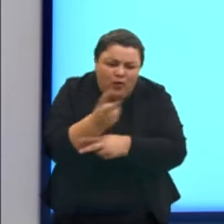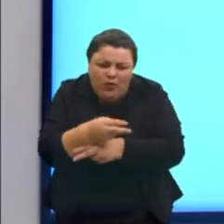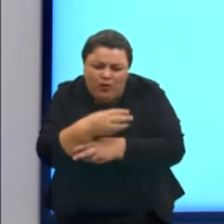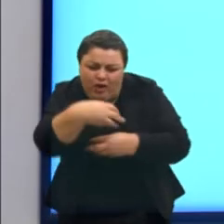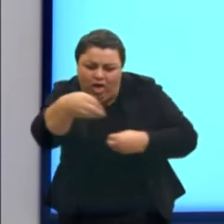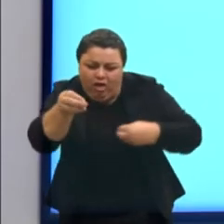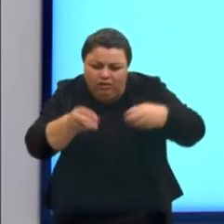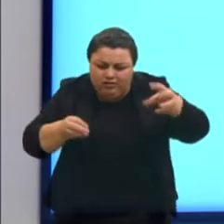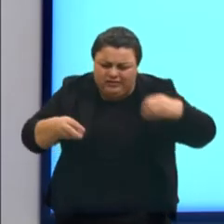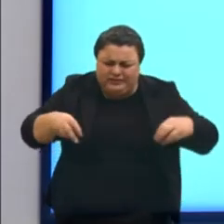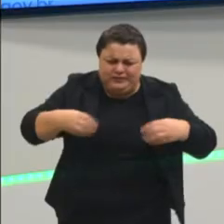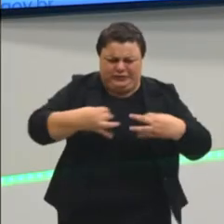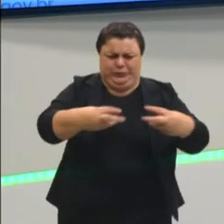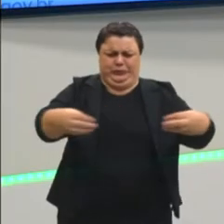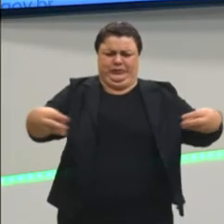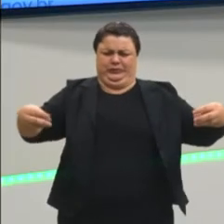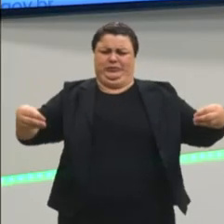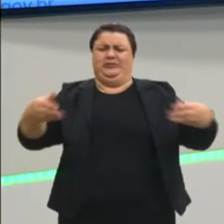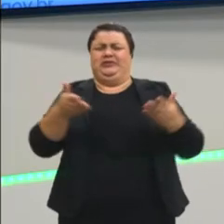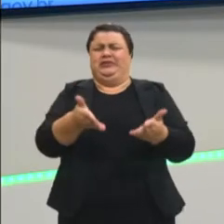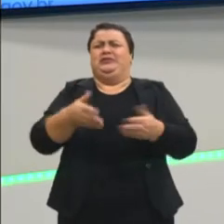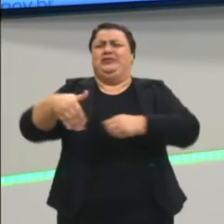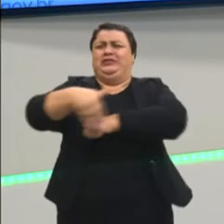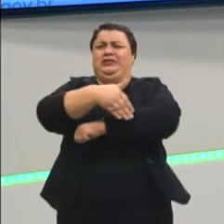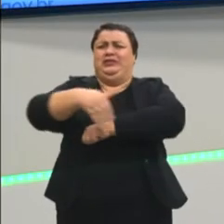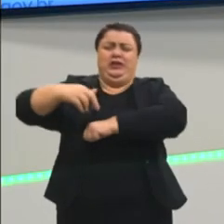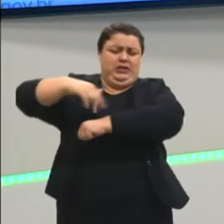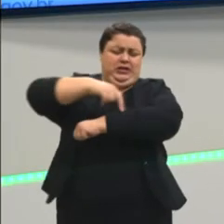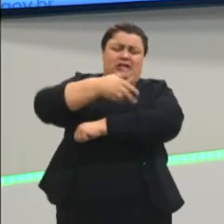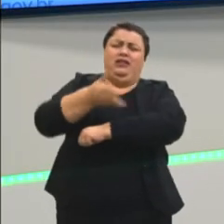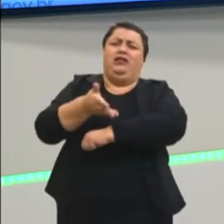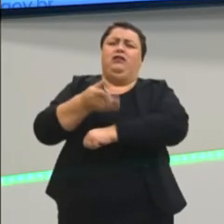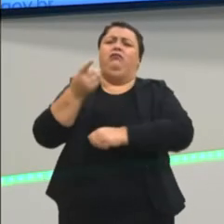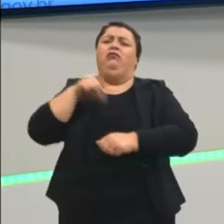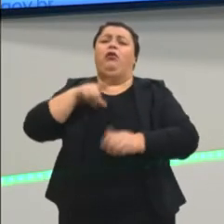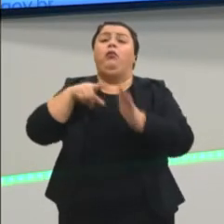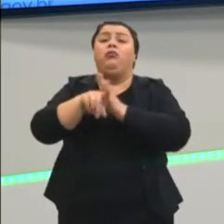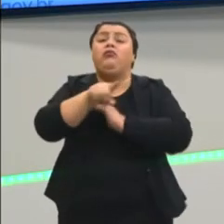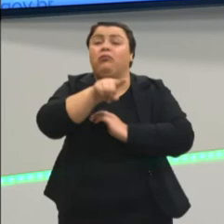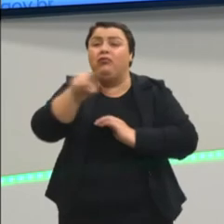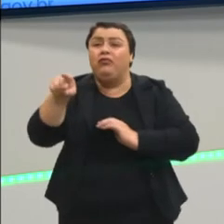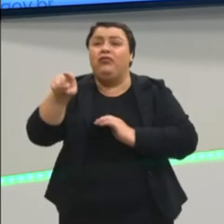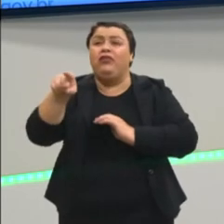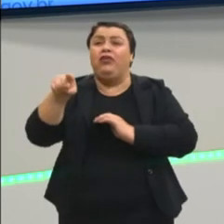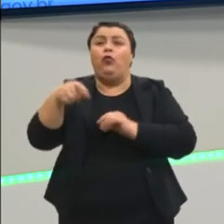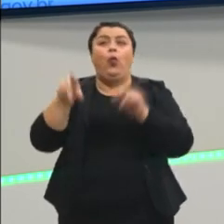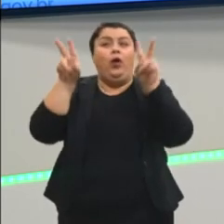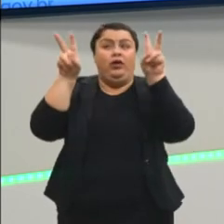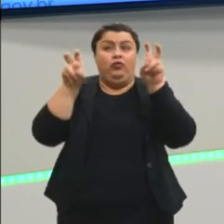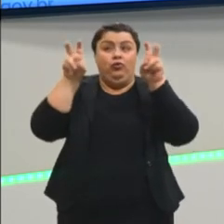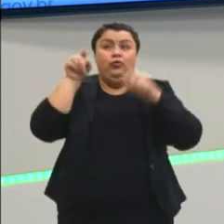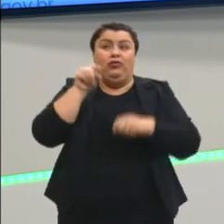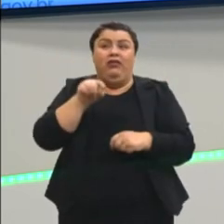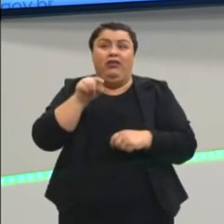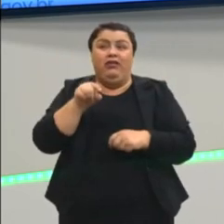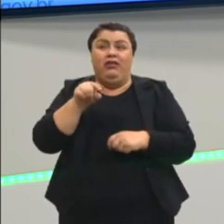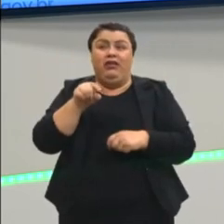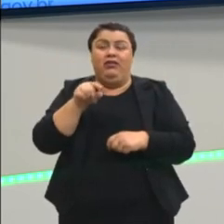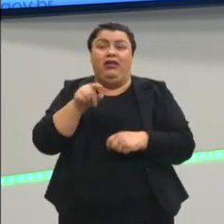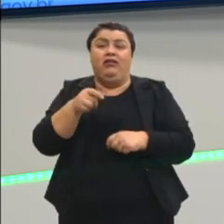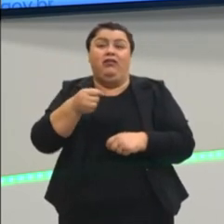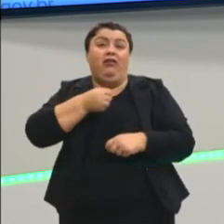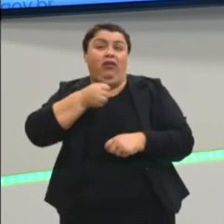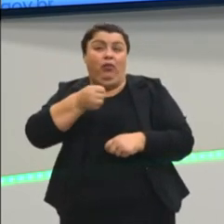espalhados pelo calçadão. E aí eu pergunto para vocês. O assunto daqui, dessa